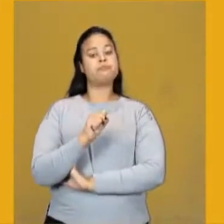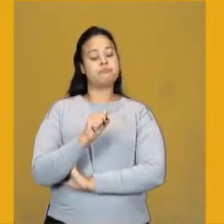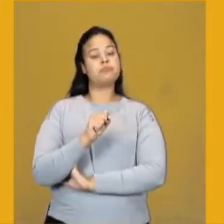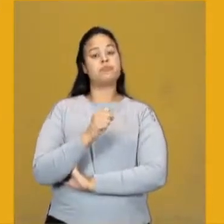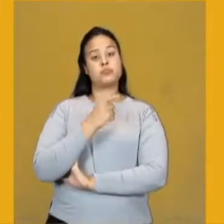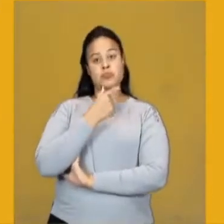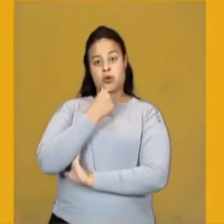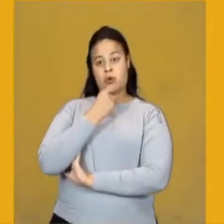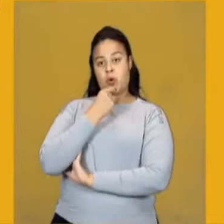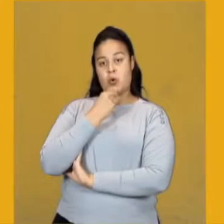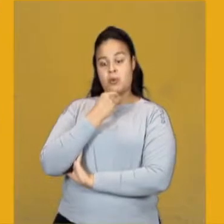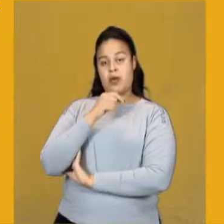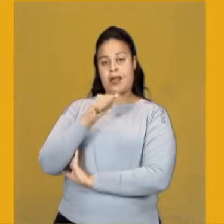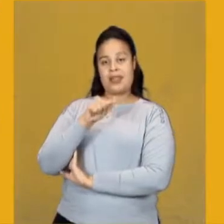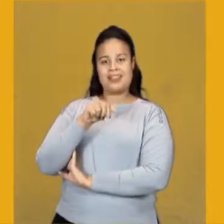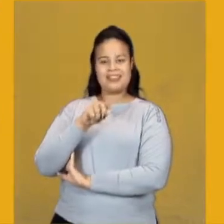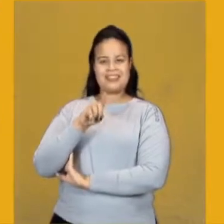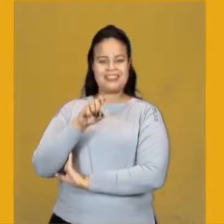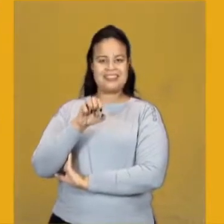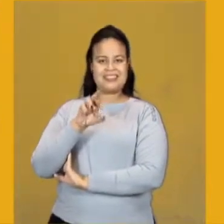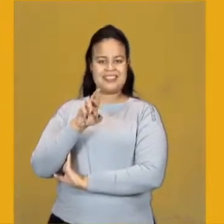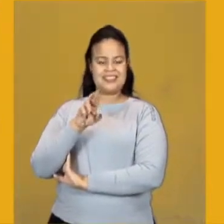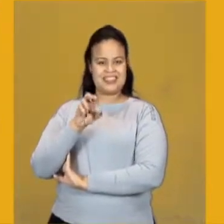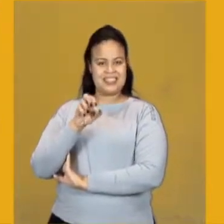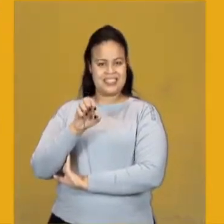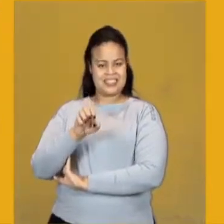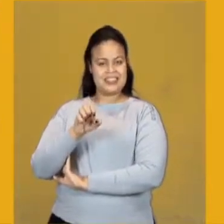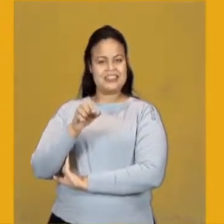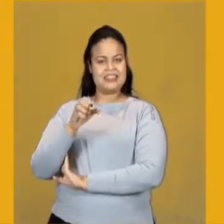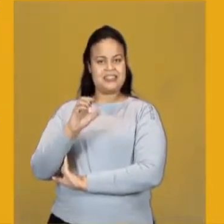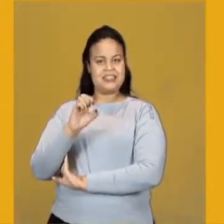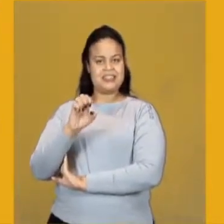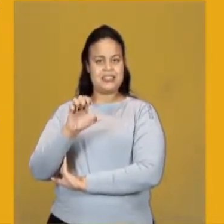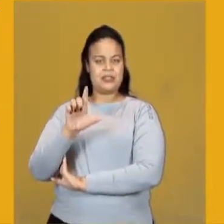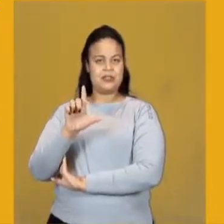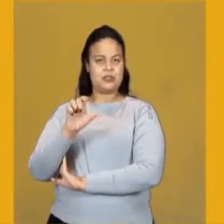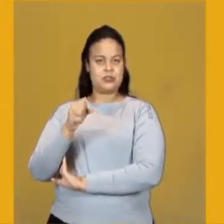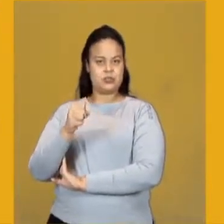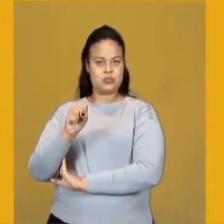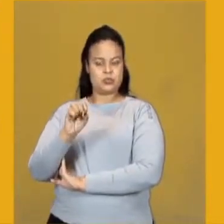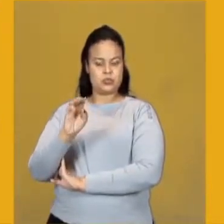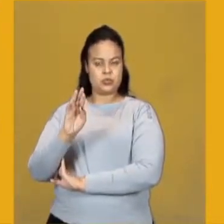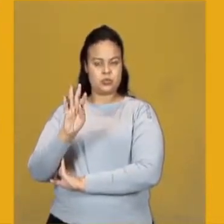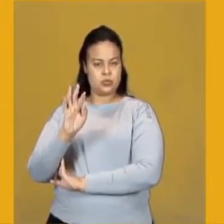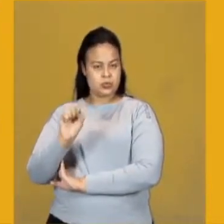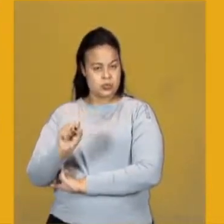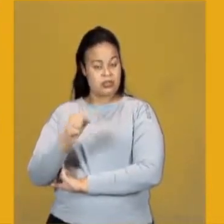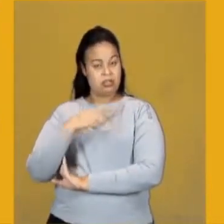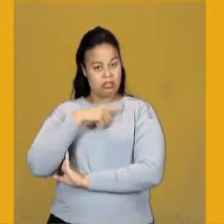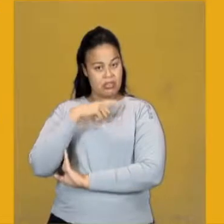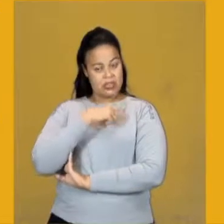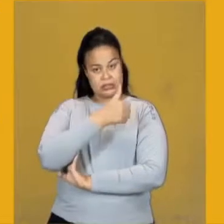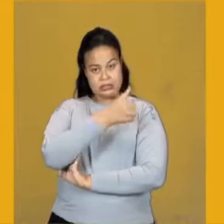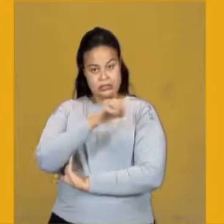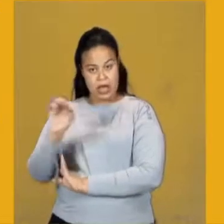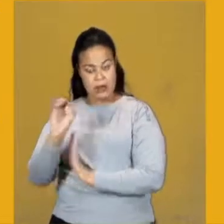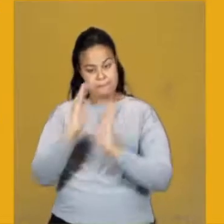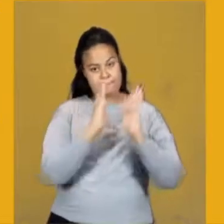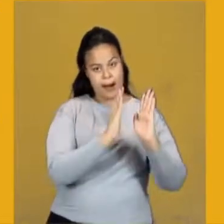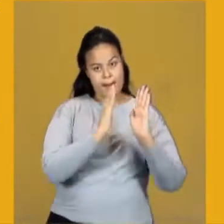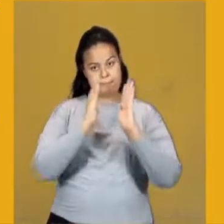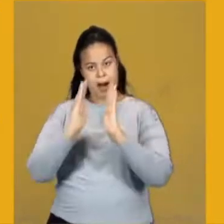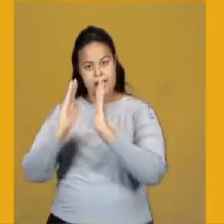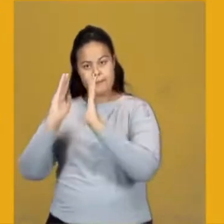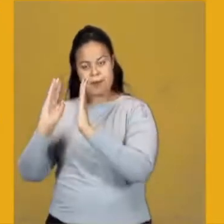sueco Anders Celsius e possui 100 intervalos. É por isso que ela é chamada de